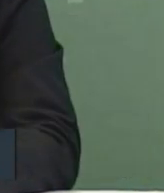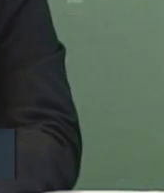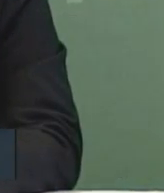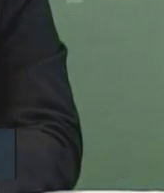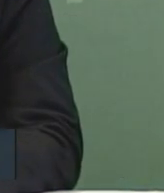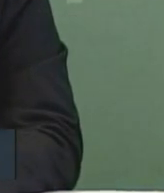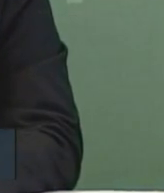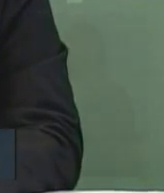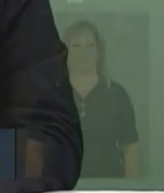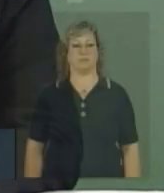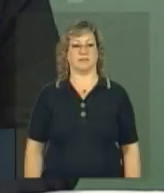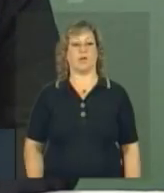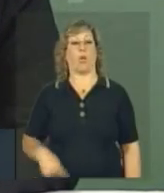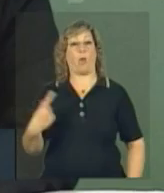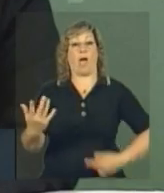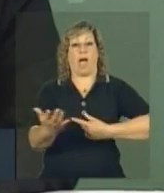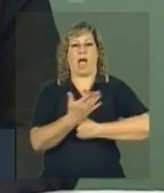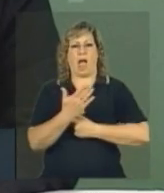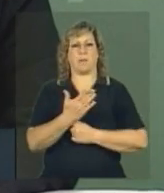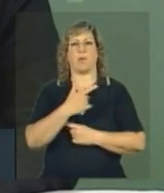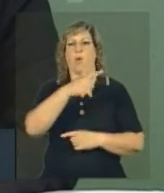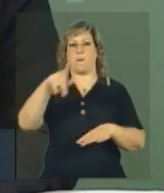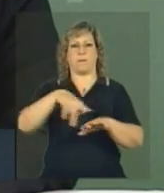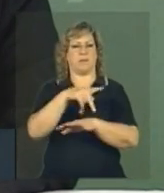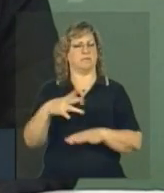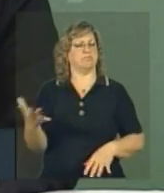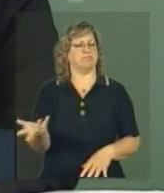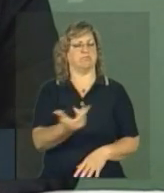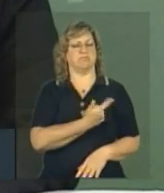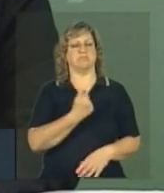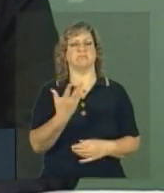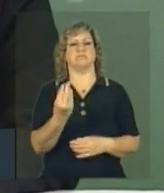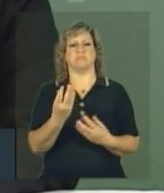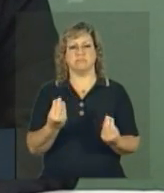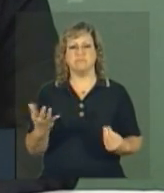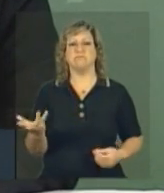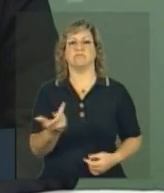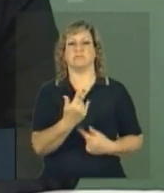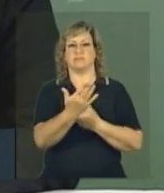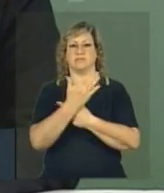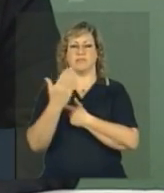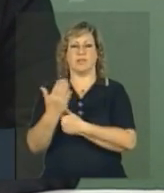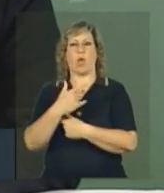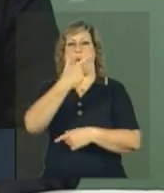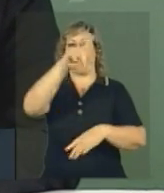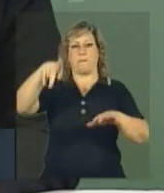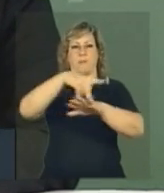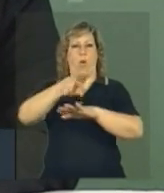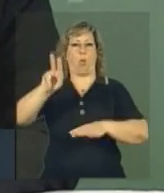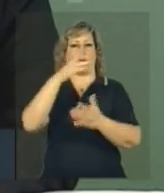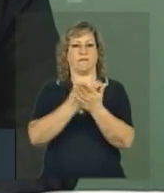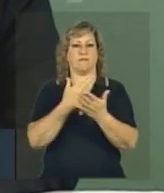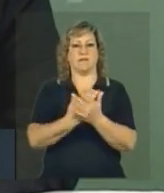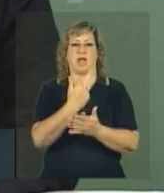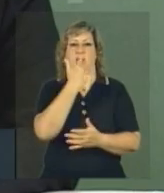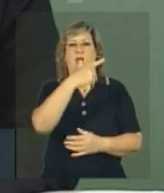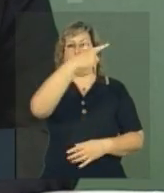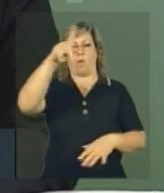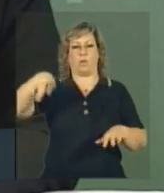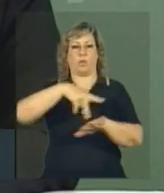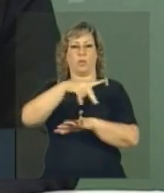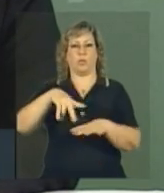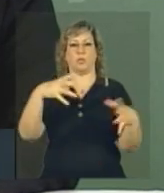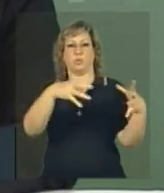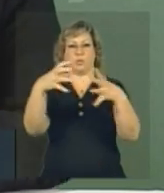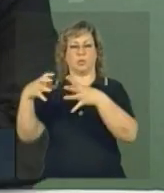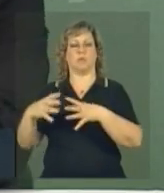Mas o apoio internacional foi fantástico. Isso eu queria registrar. Foi absolutamente espetacular a mobilização das universidades, das instituições de